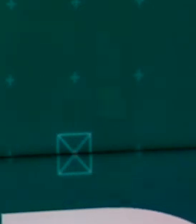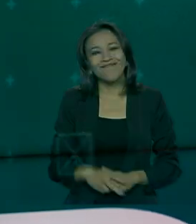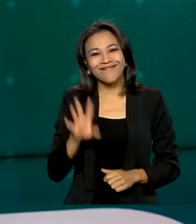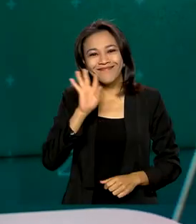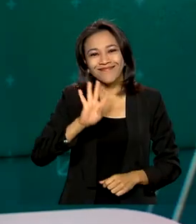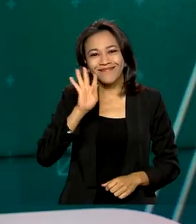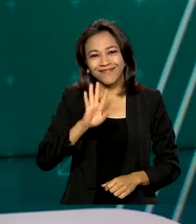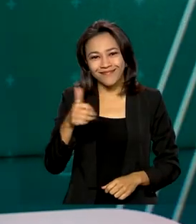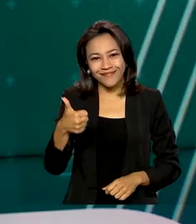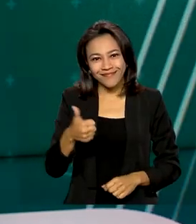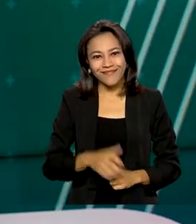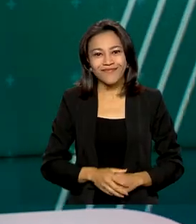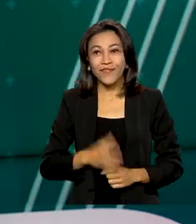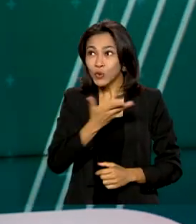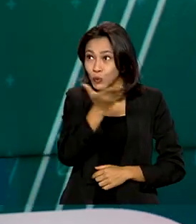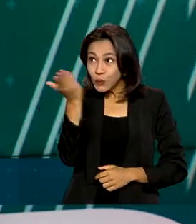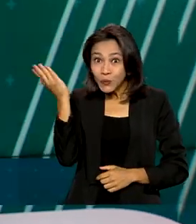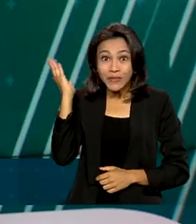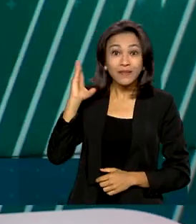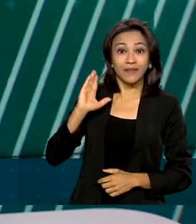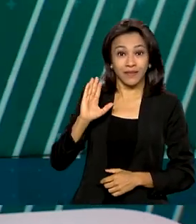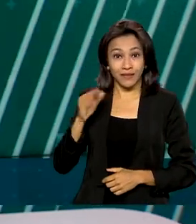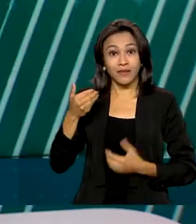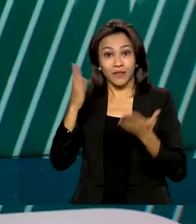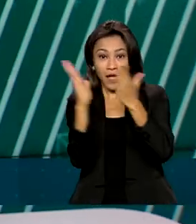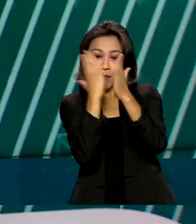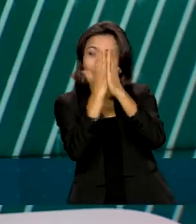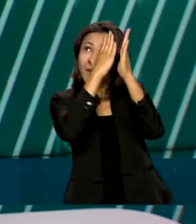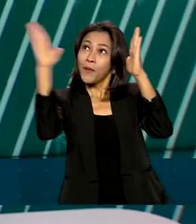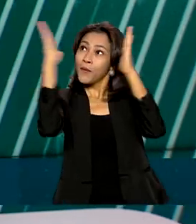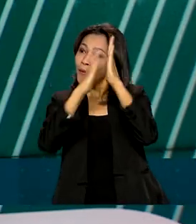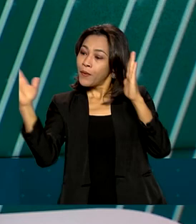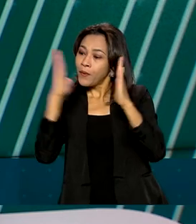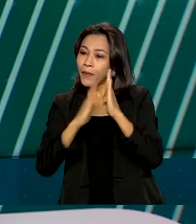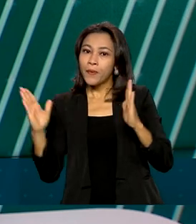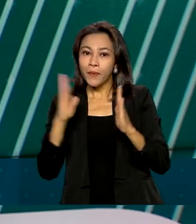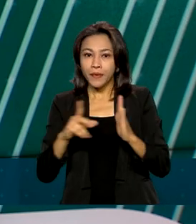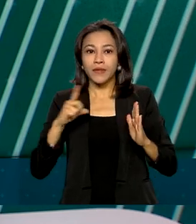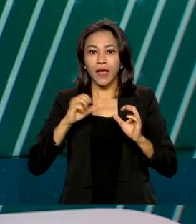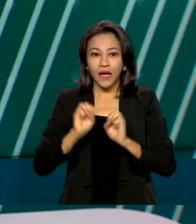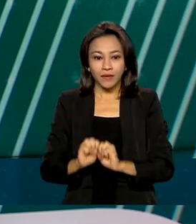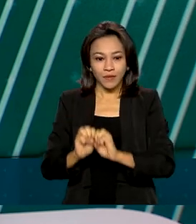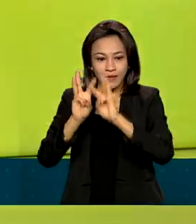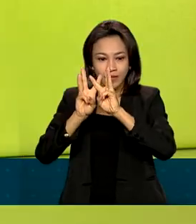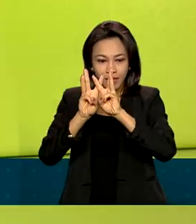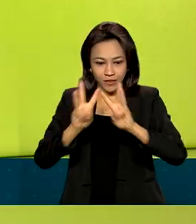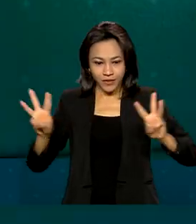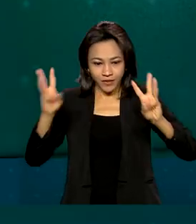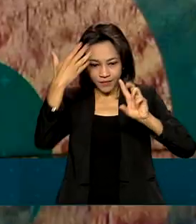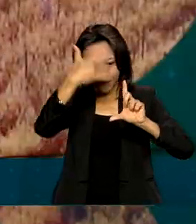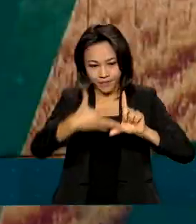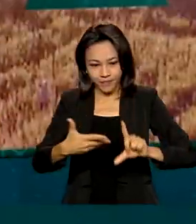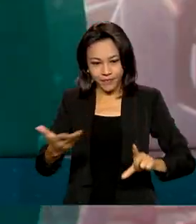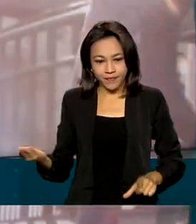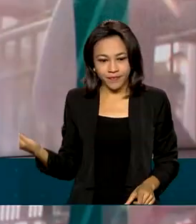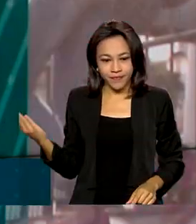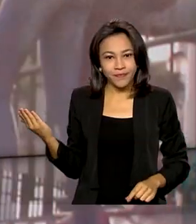Bacana, né? Os documentos audiovisuais do Arquivo Nacional estão disponíveis no site gov.br barra Arquivo Nacional.